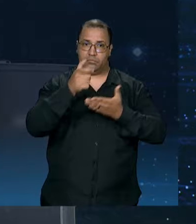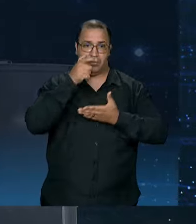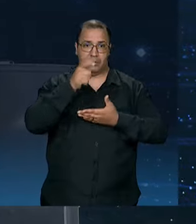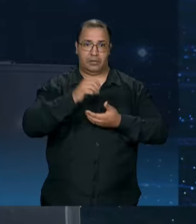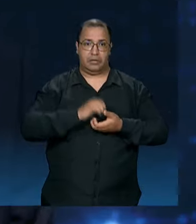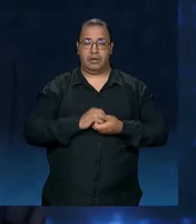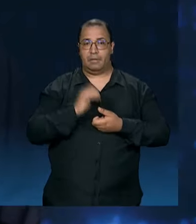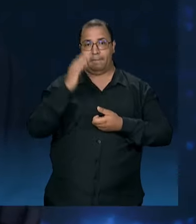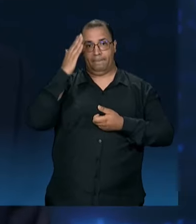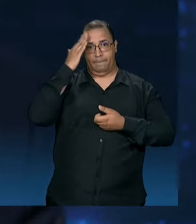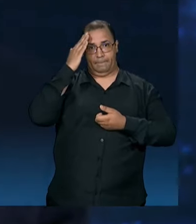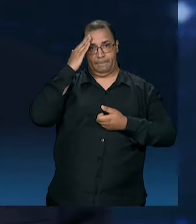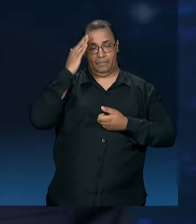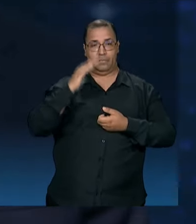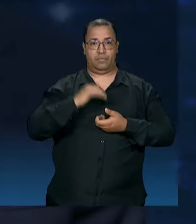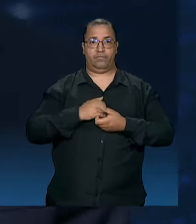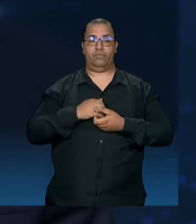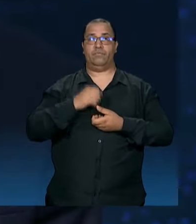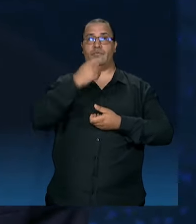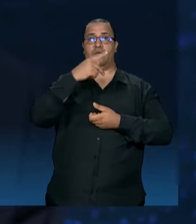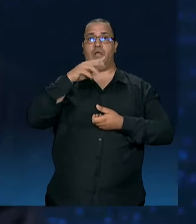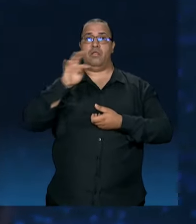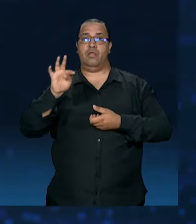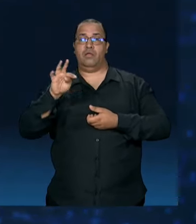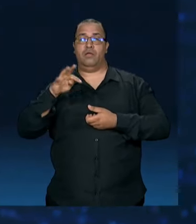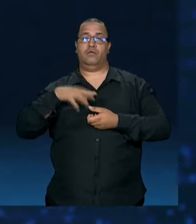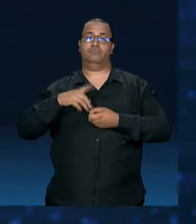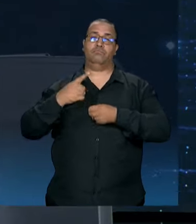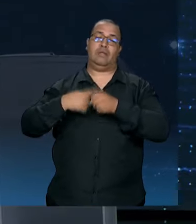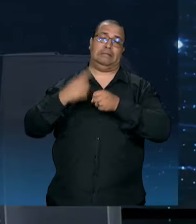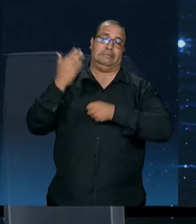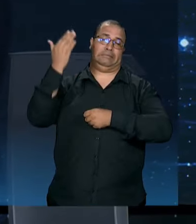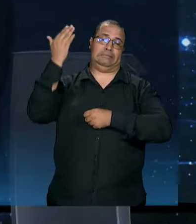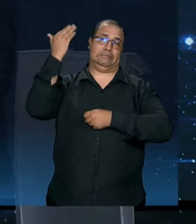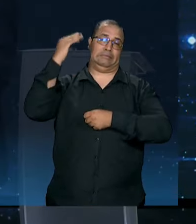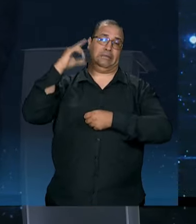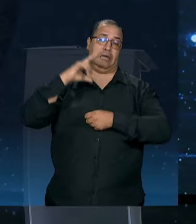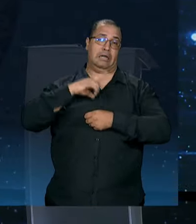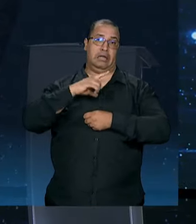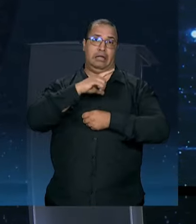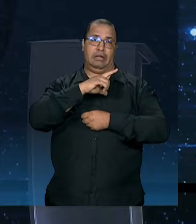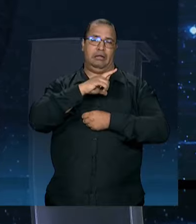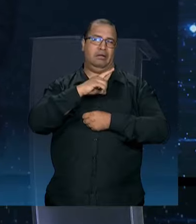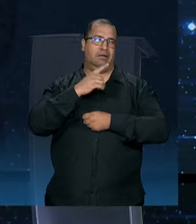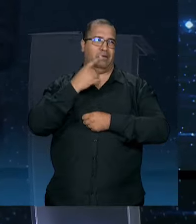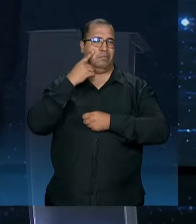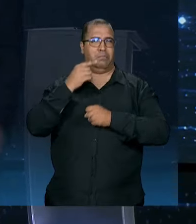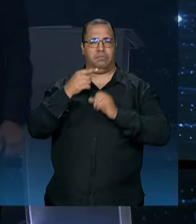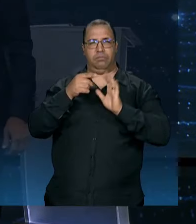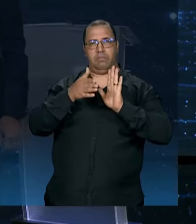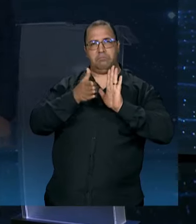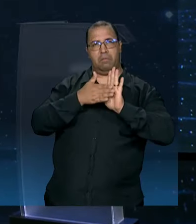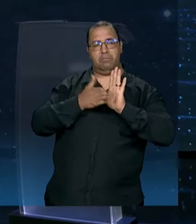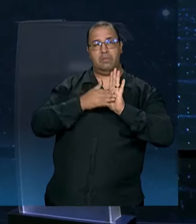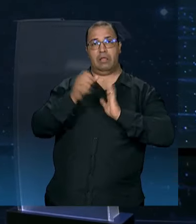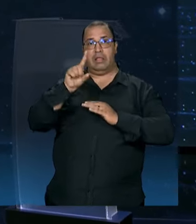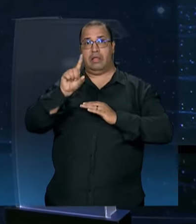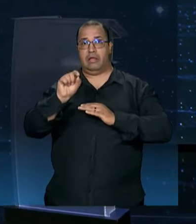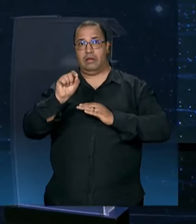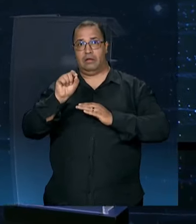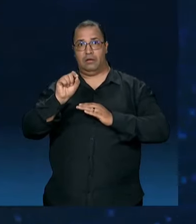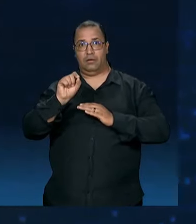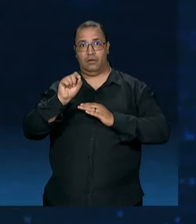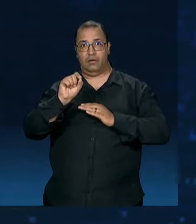Vamos lá. Você sabe que, na época do PT, quando governava a cidade, vocês fizeram dez propostas. Só realizaram